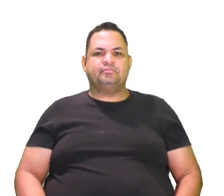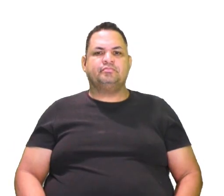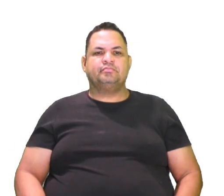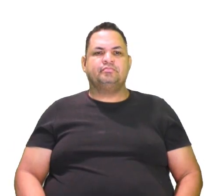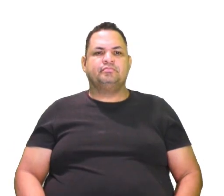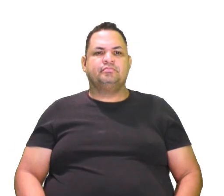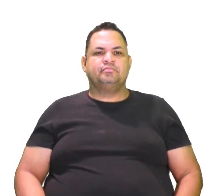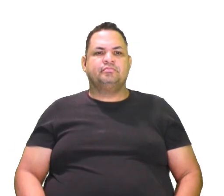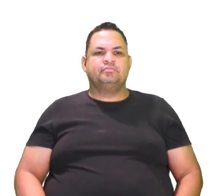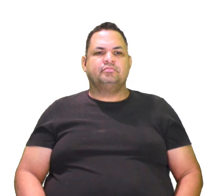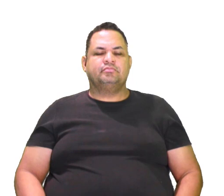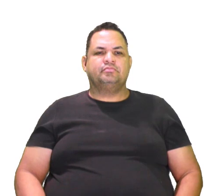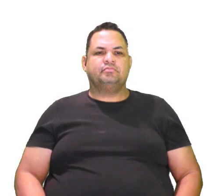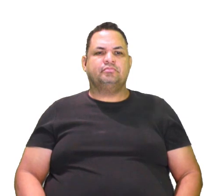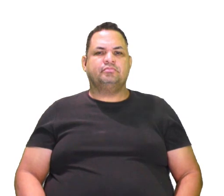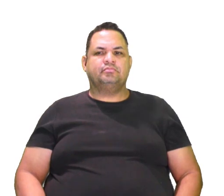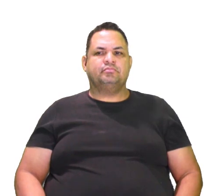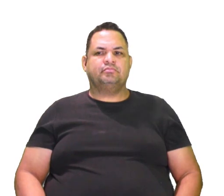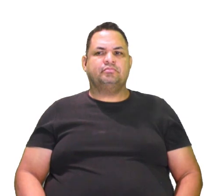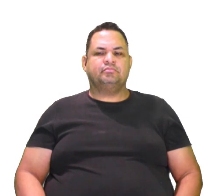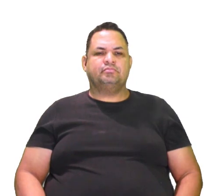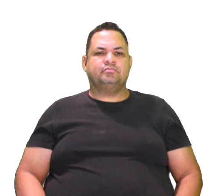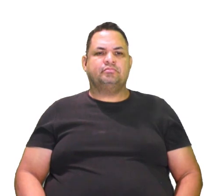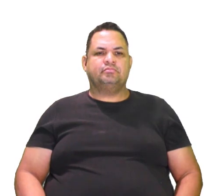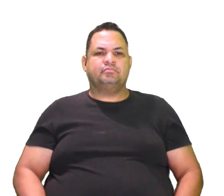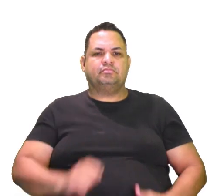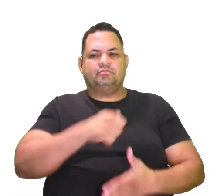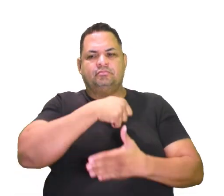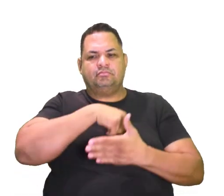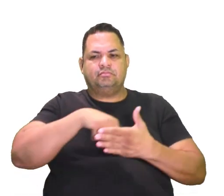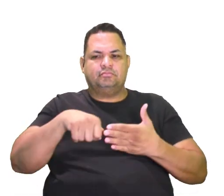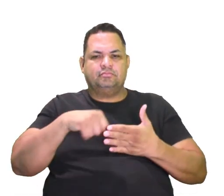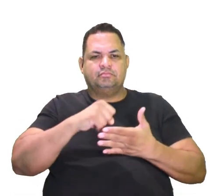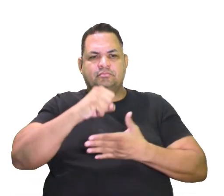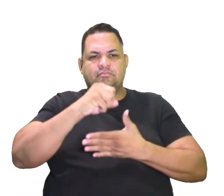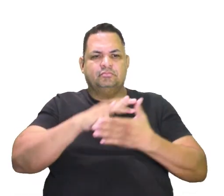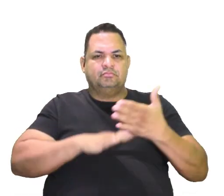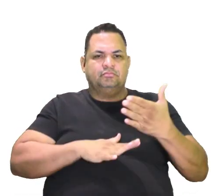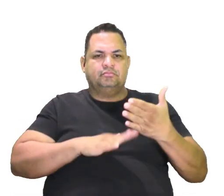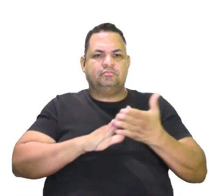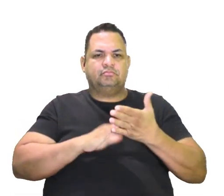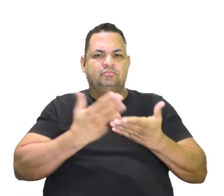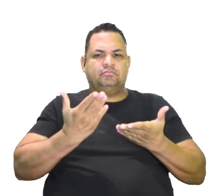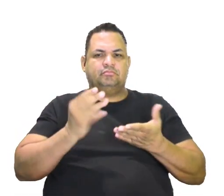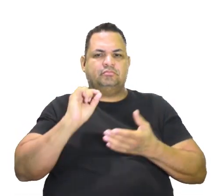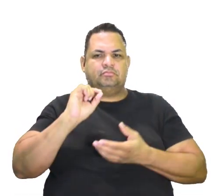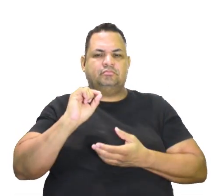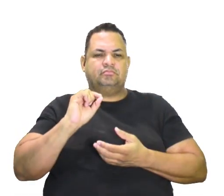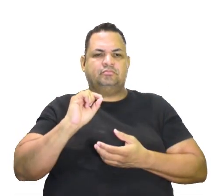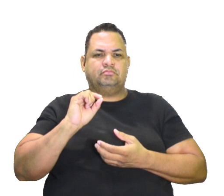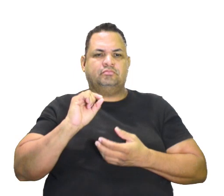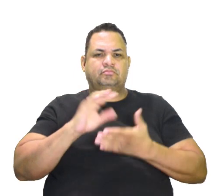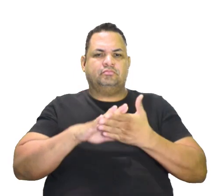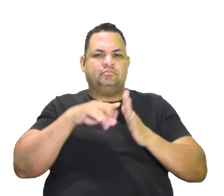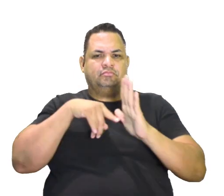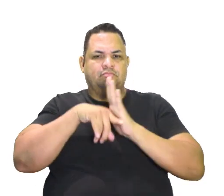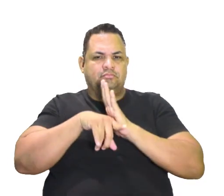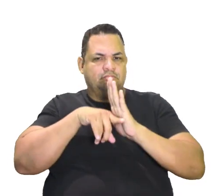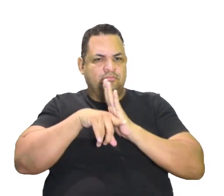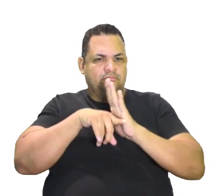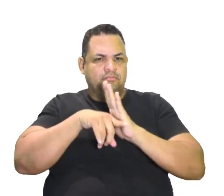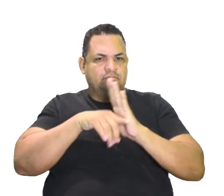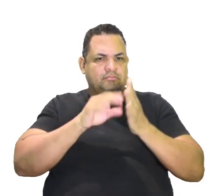Então, vamos aqui para a nossa questão discursiva. Quer dizer o quê? É uma questão em que você vai analisar